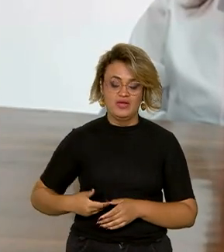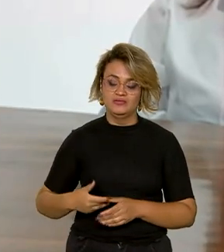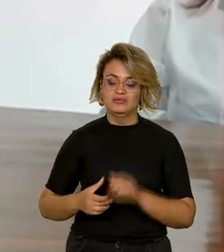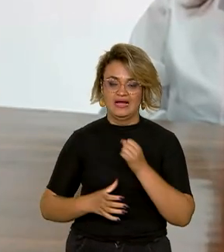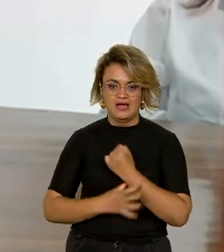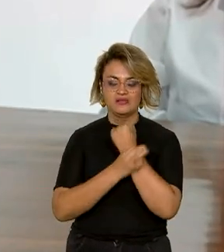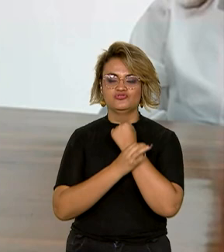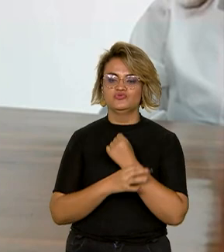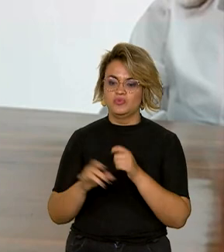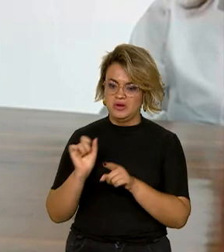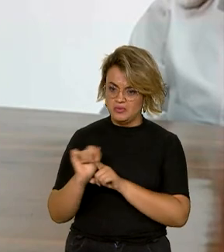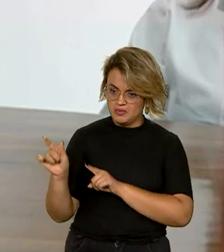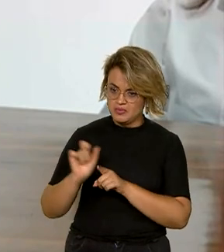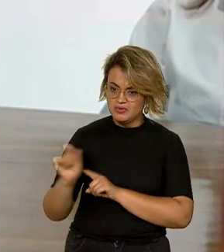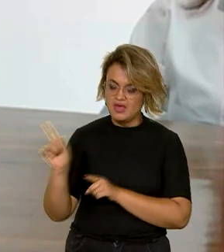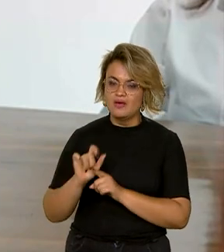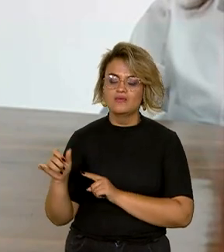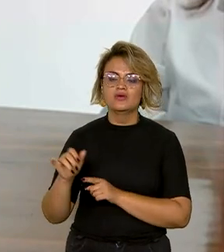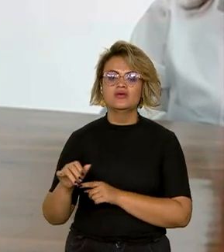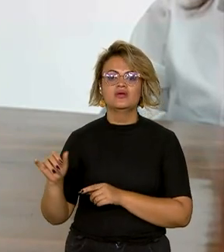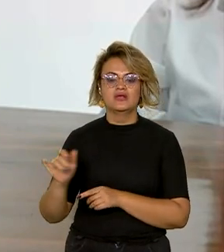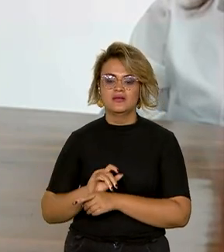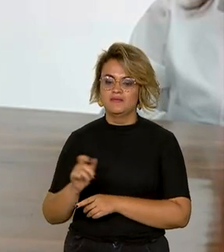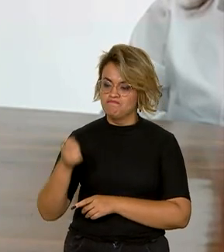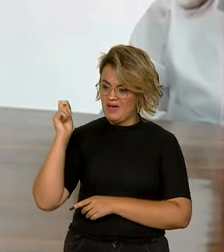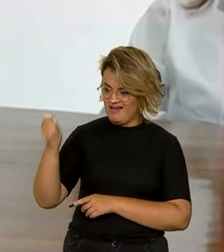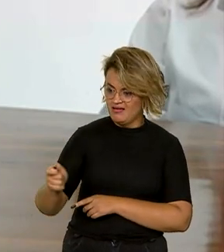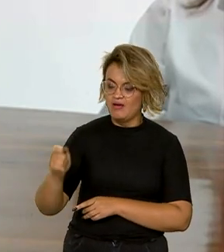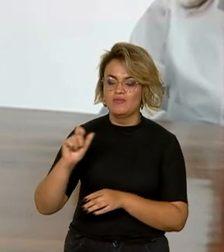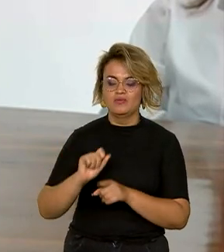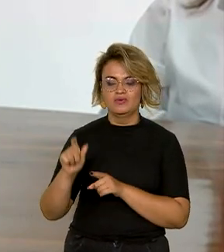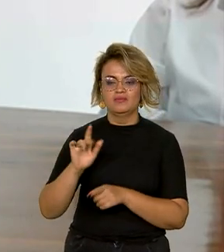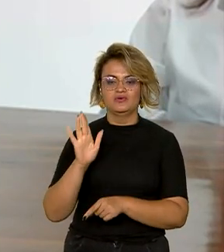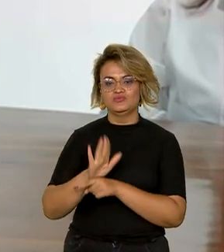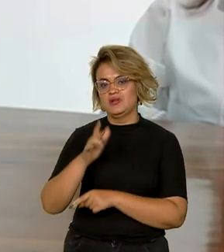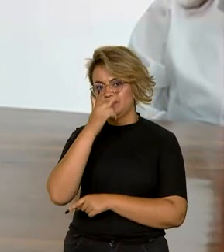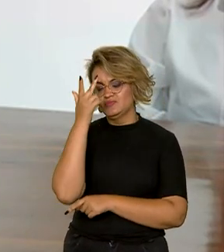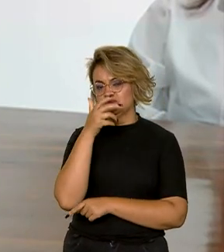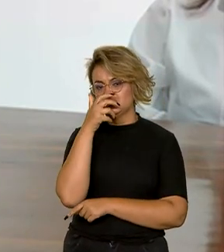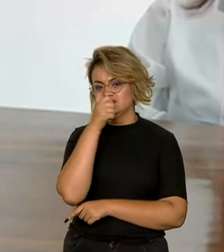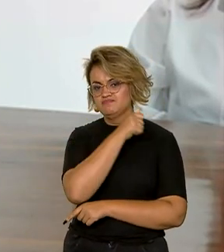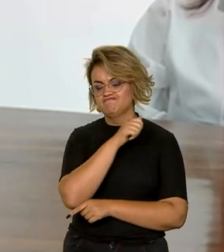como o Estado encontrou a fonte para pagar o aluguel dessas pessoas que precisam de proteção.